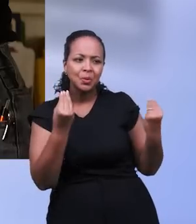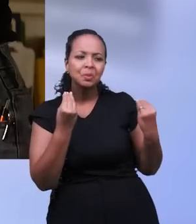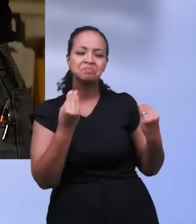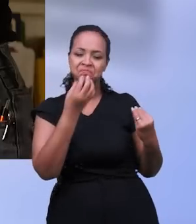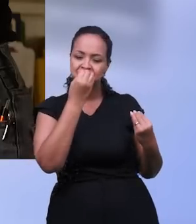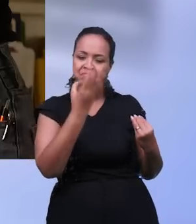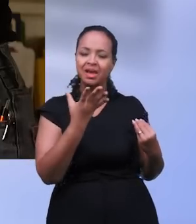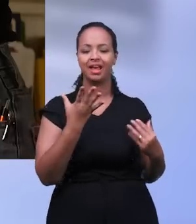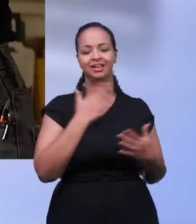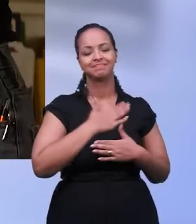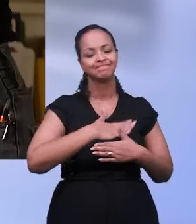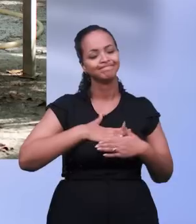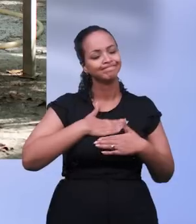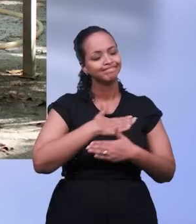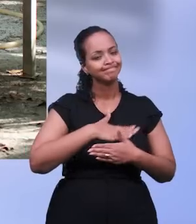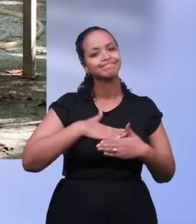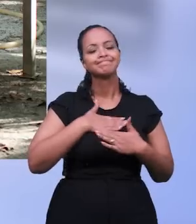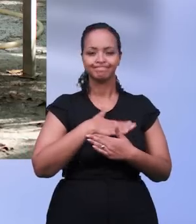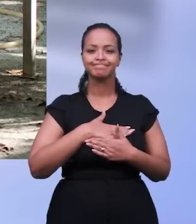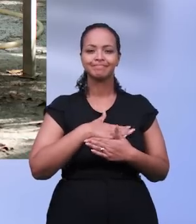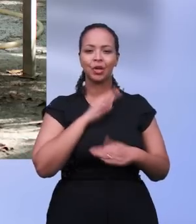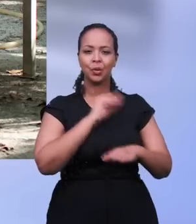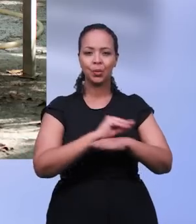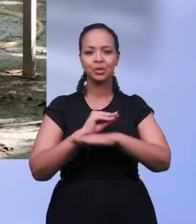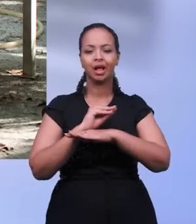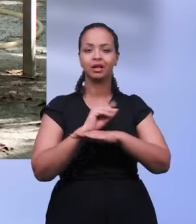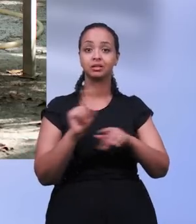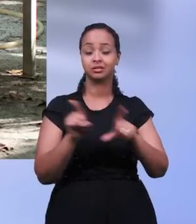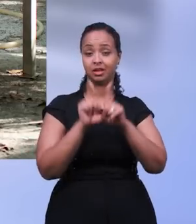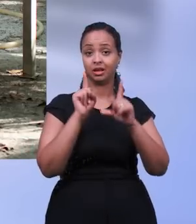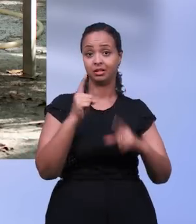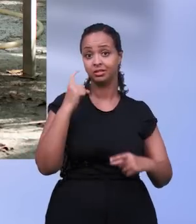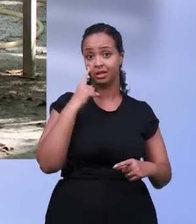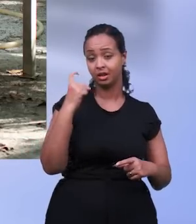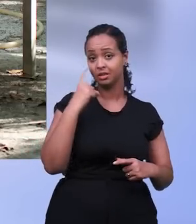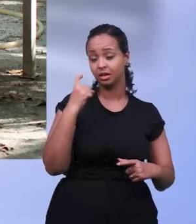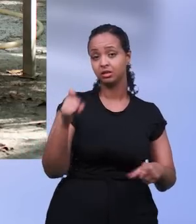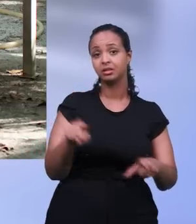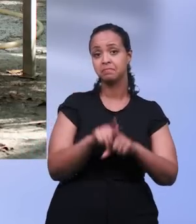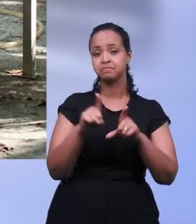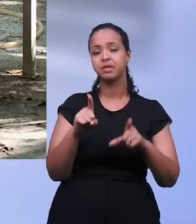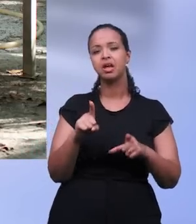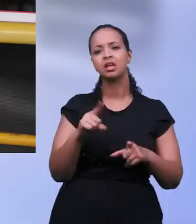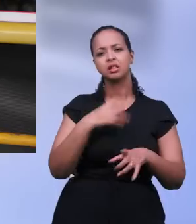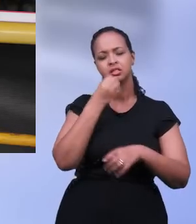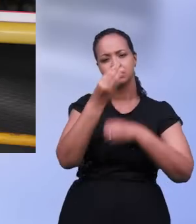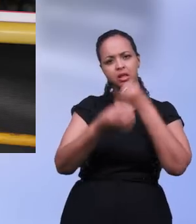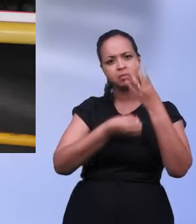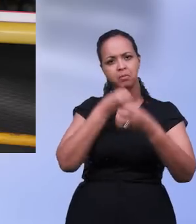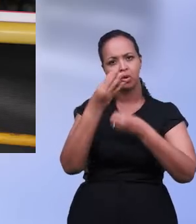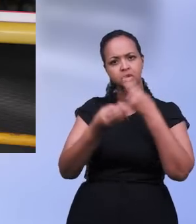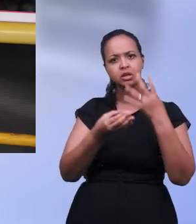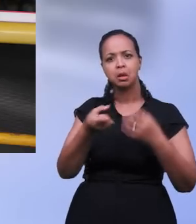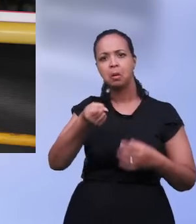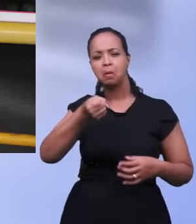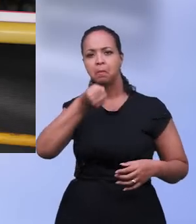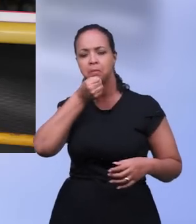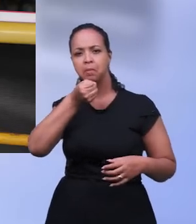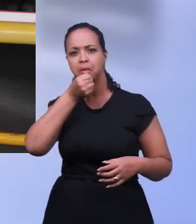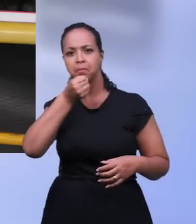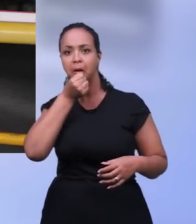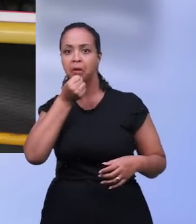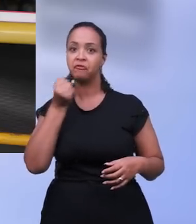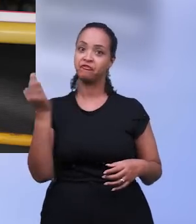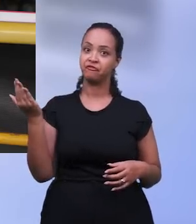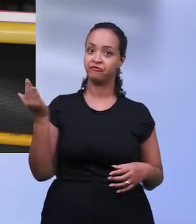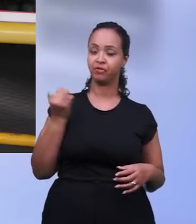lá, que estavam sendo beneficiadas pelas ações sociais, um aspecto interessante, Jorge, foram os depoimentos da imprensa.